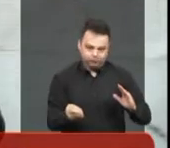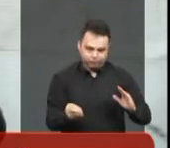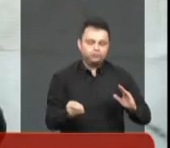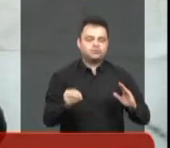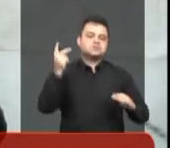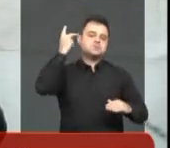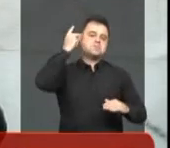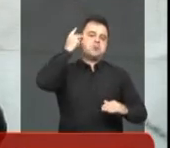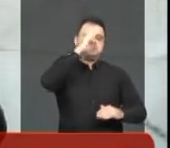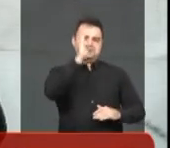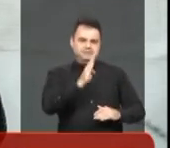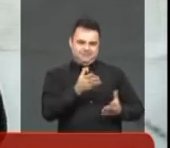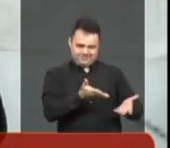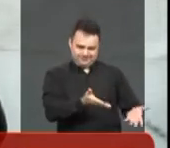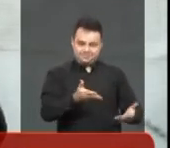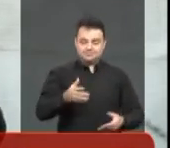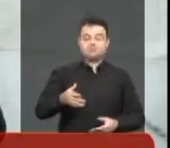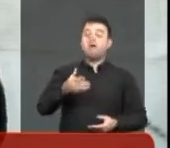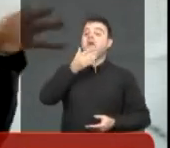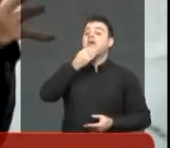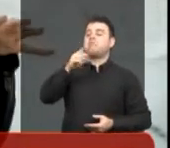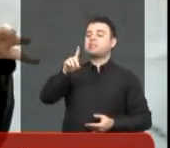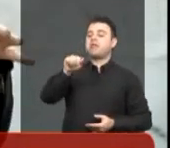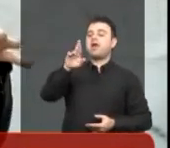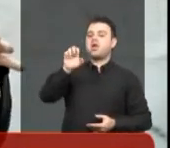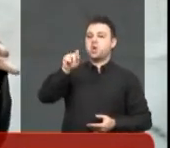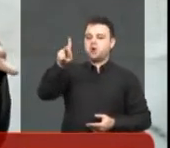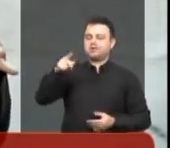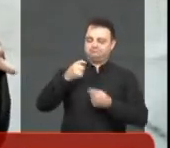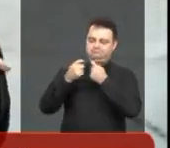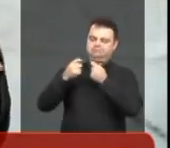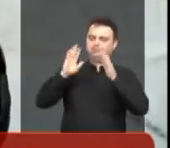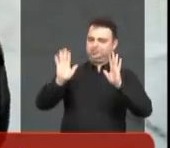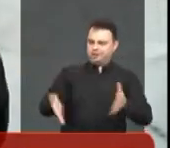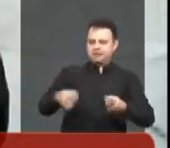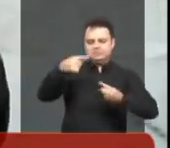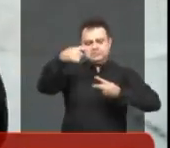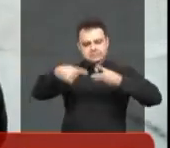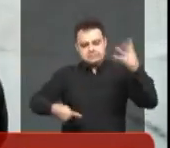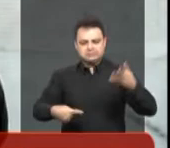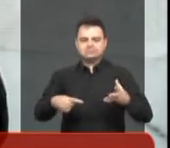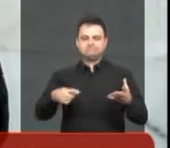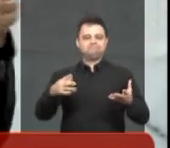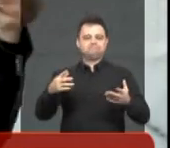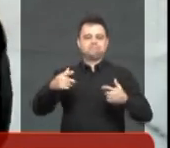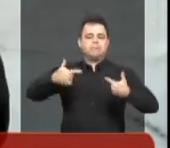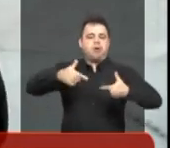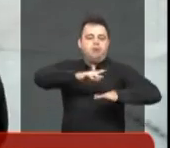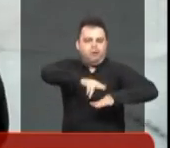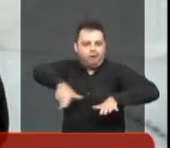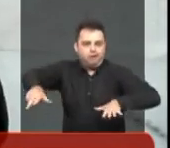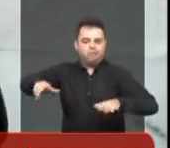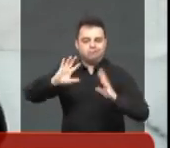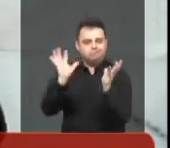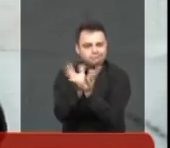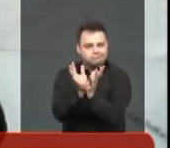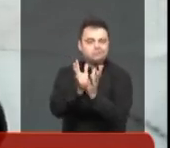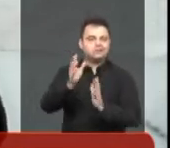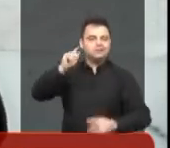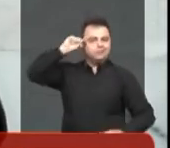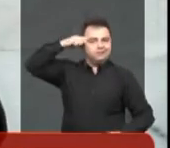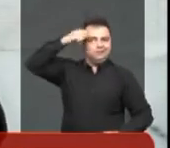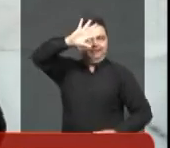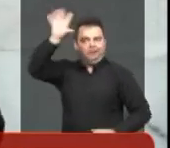Darok concedeu entrevista à TV Câmara, falou a respeito de todo o trabalho que vai ser realizado na Casa Afro, do atendimento à população, da valorização cultural,